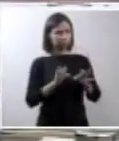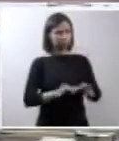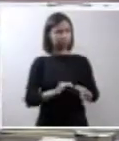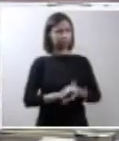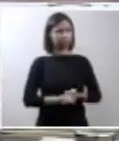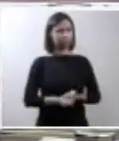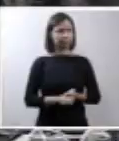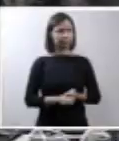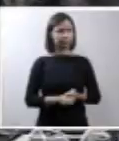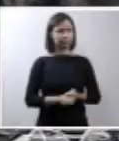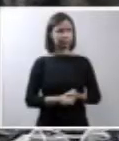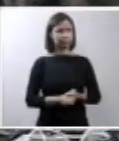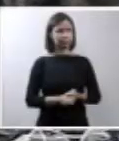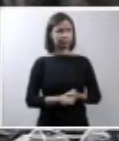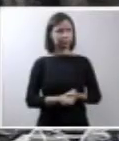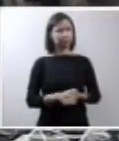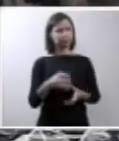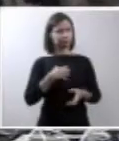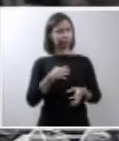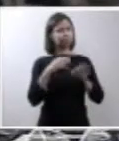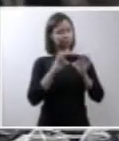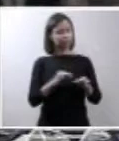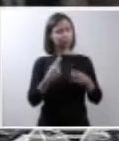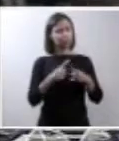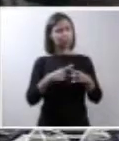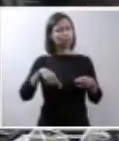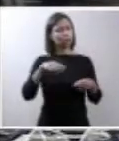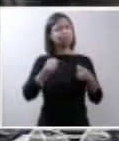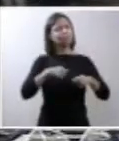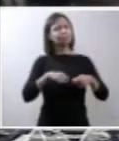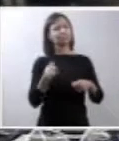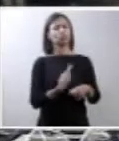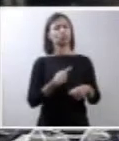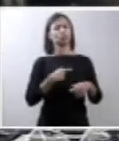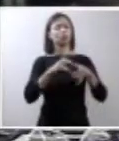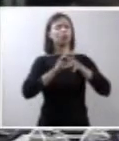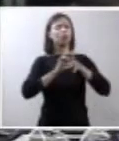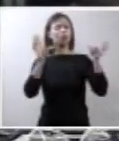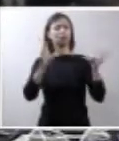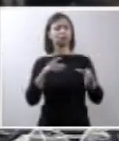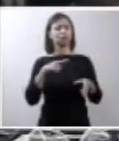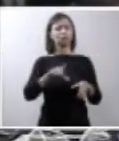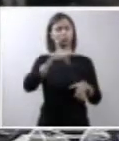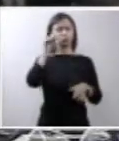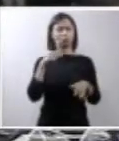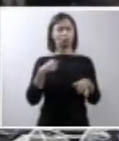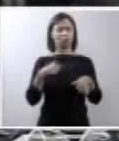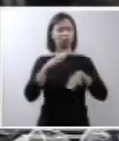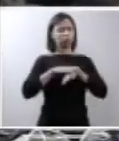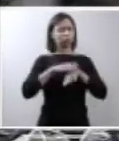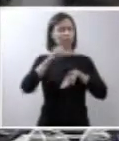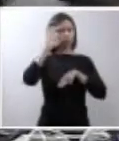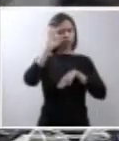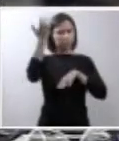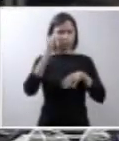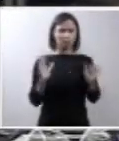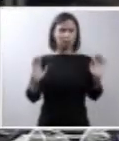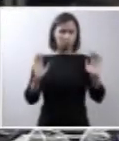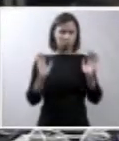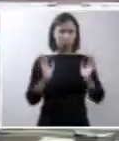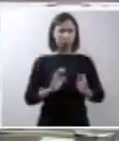temos que ter livre escolha a mulher tem que ter livre escolha de decisão